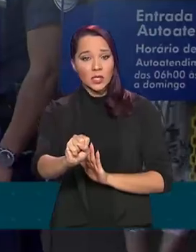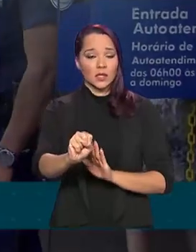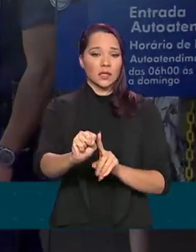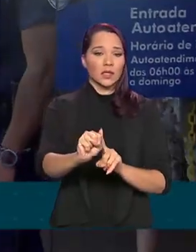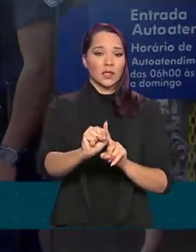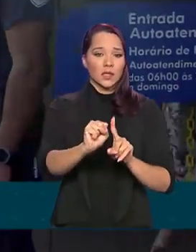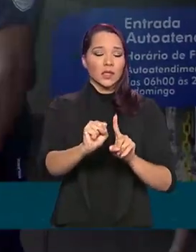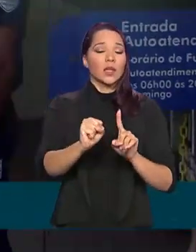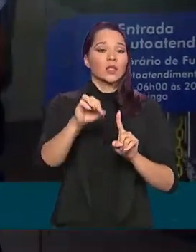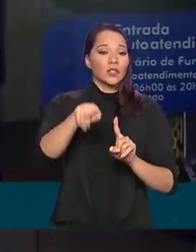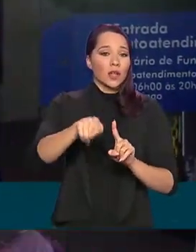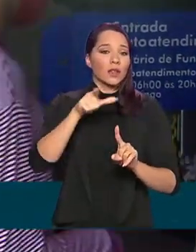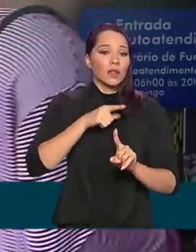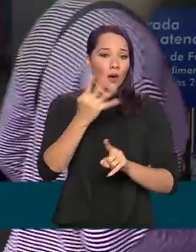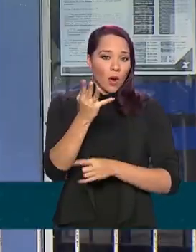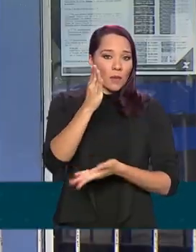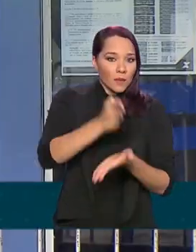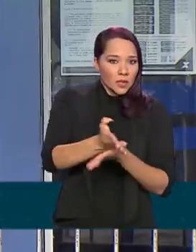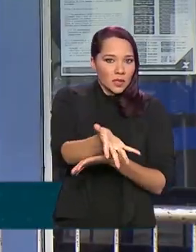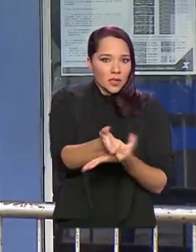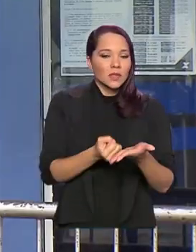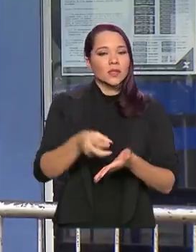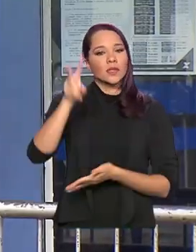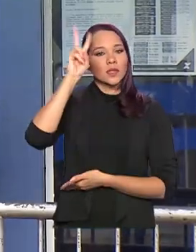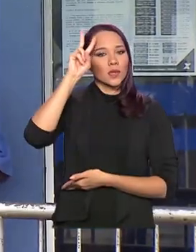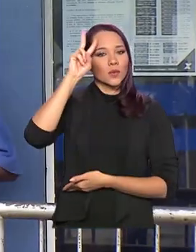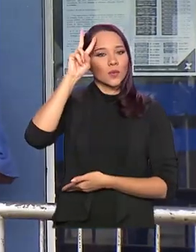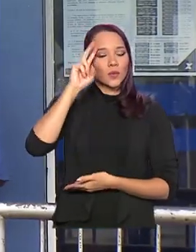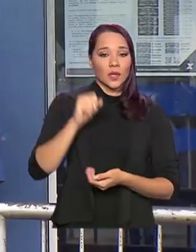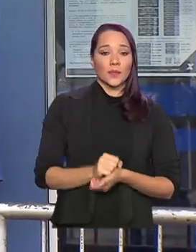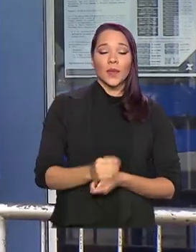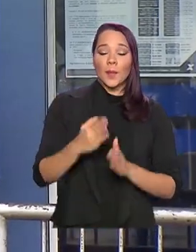estará disponível para saque a partir de segunda-feira para o NIS de final 1.